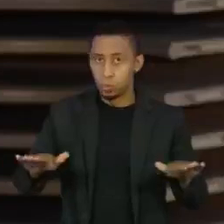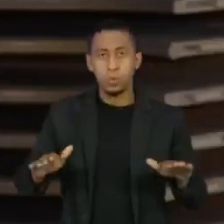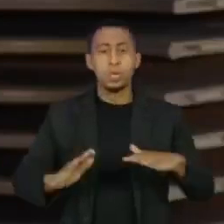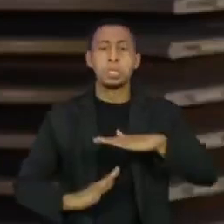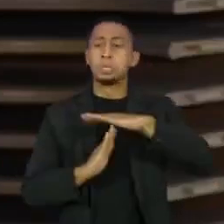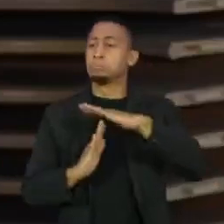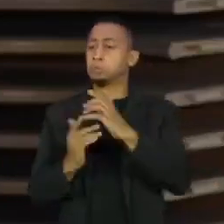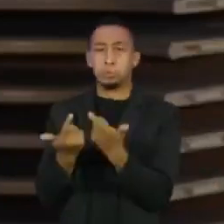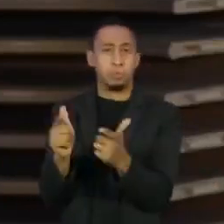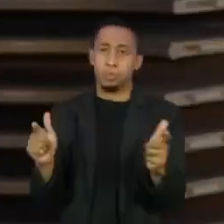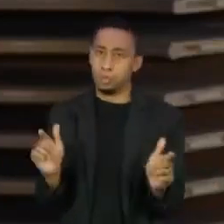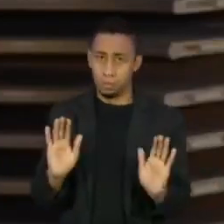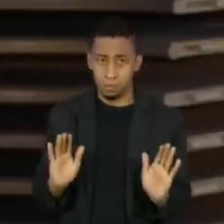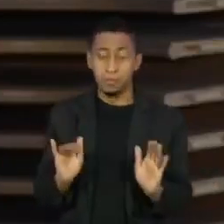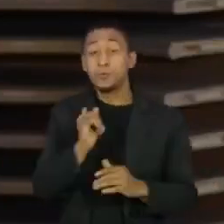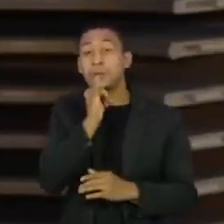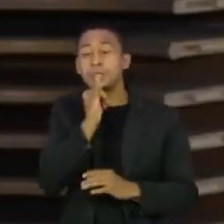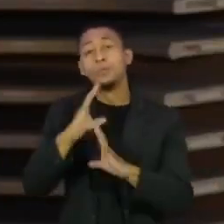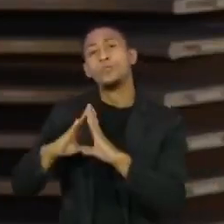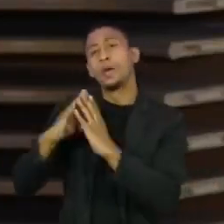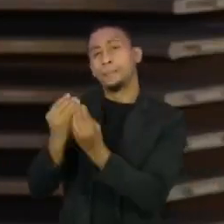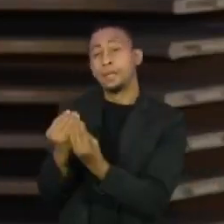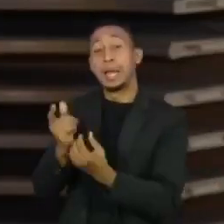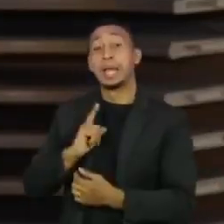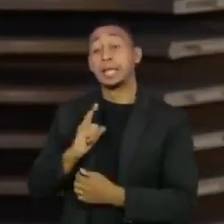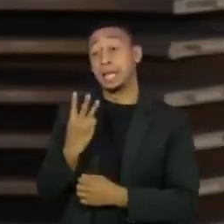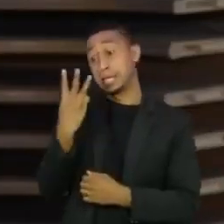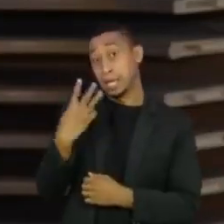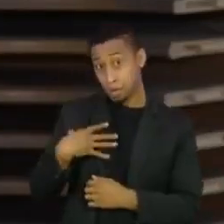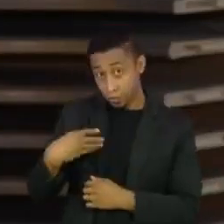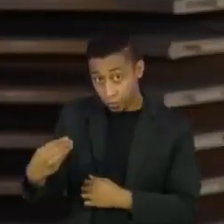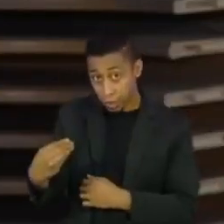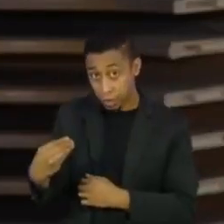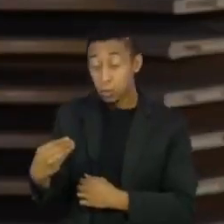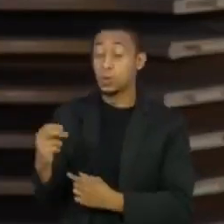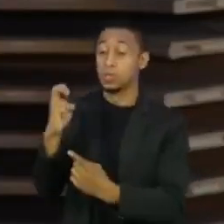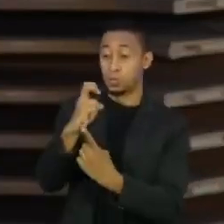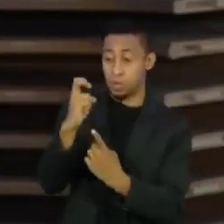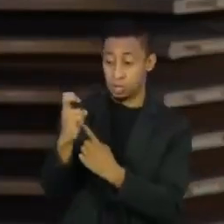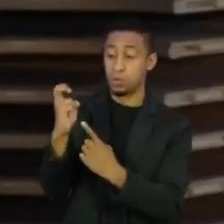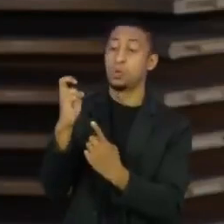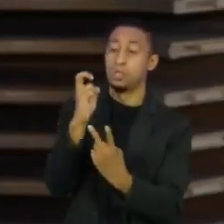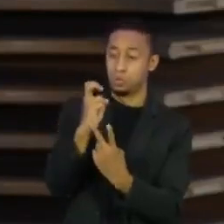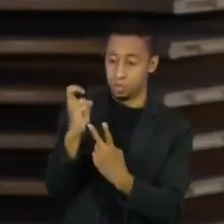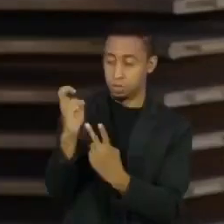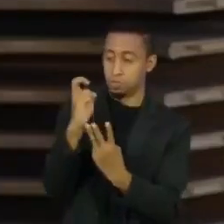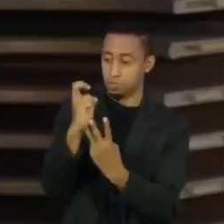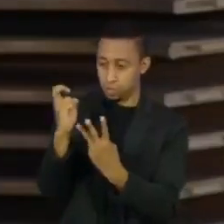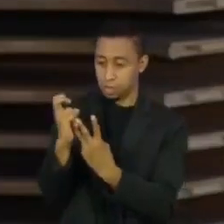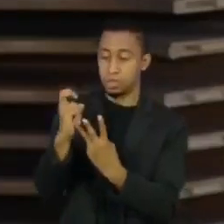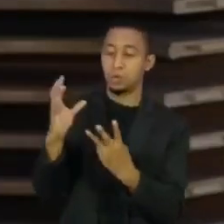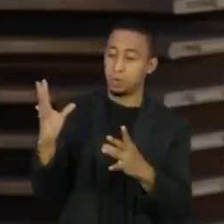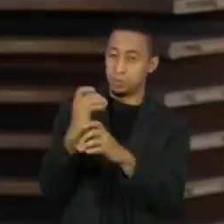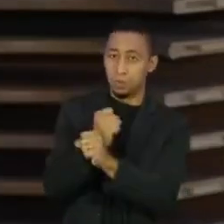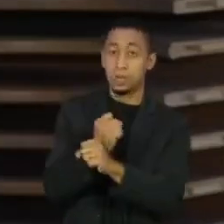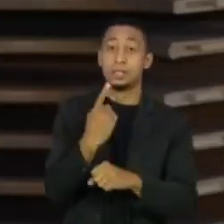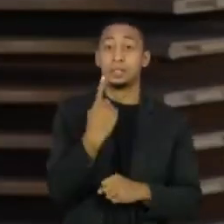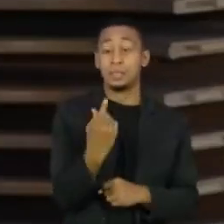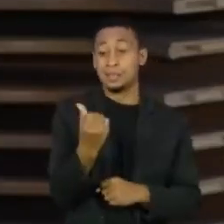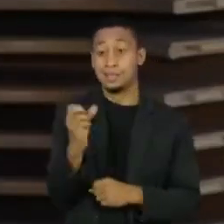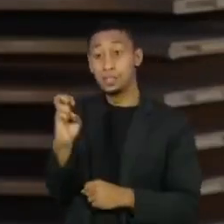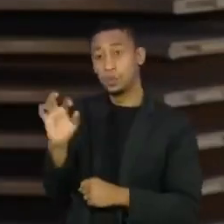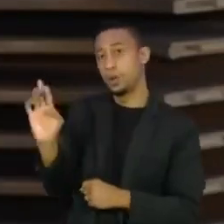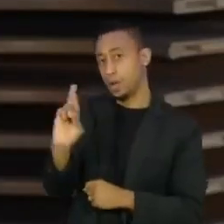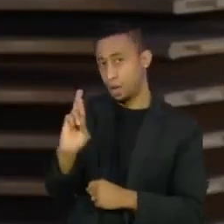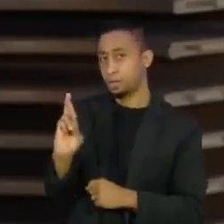beneficiários. Então, se a família tiver, por exemplo, três filhos, vai receber por mês R$ 165,00.